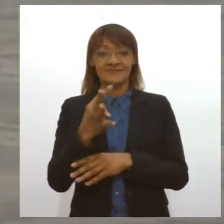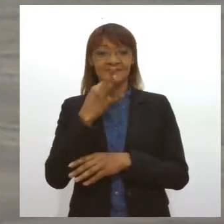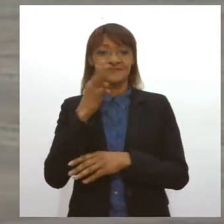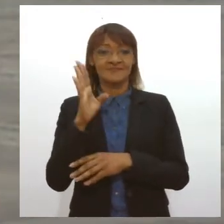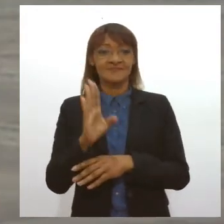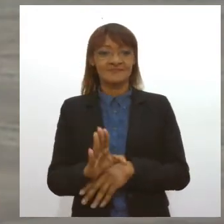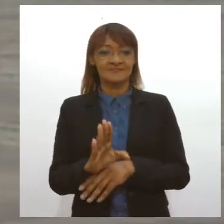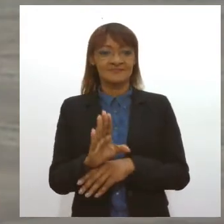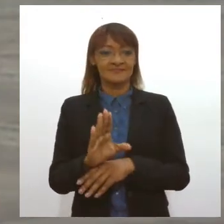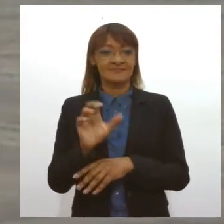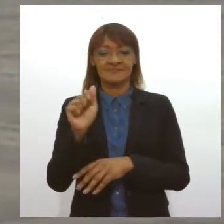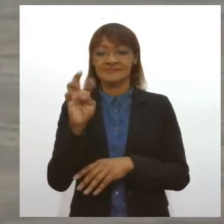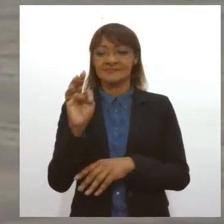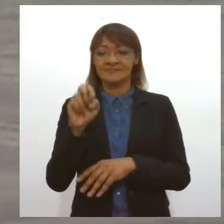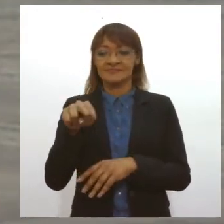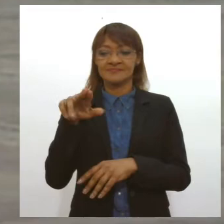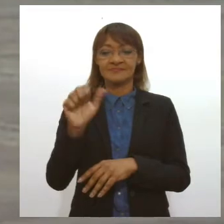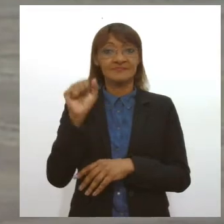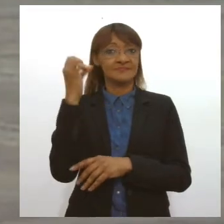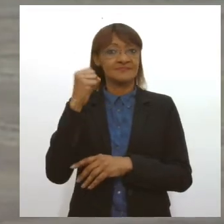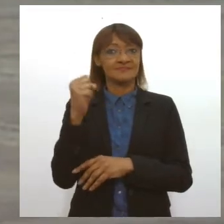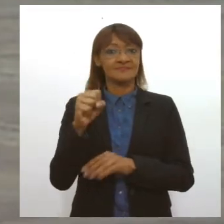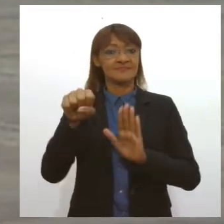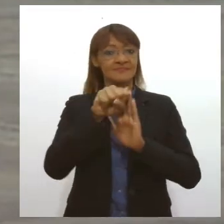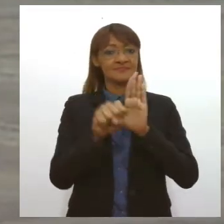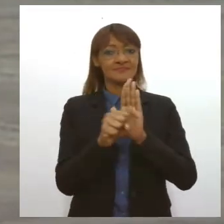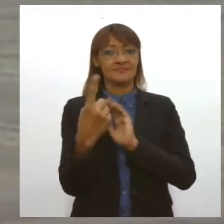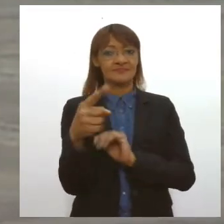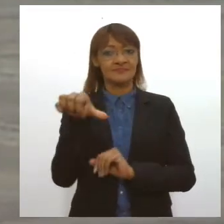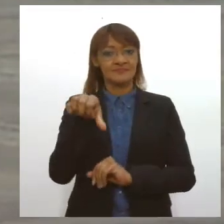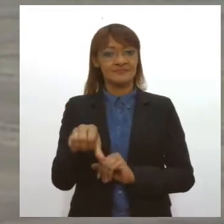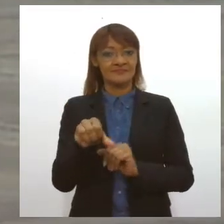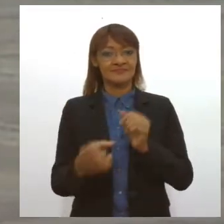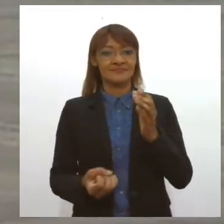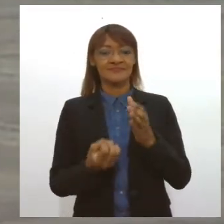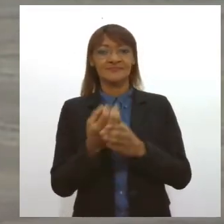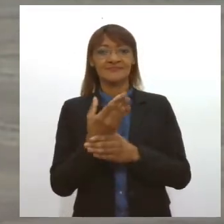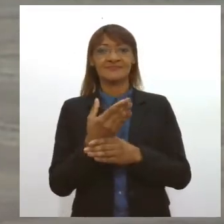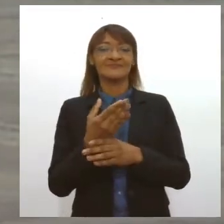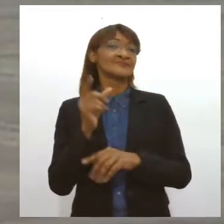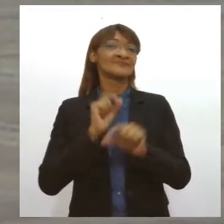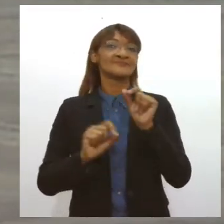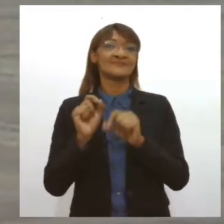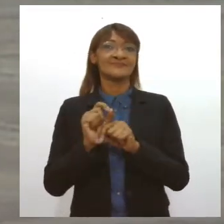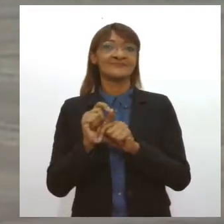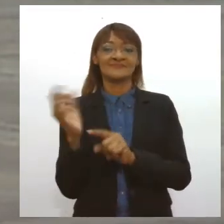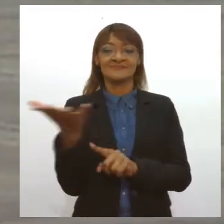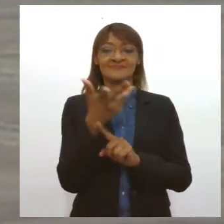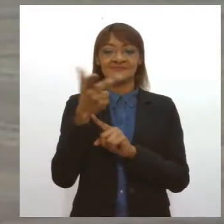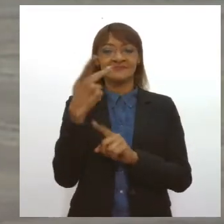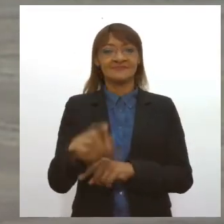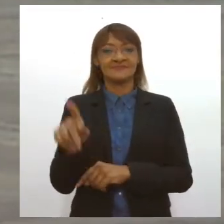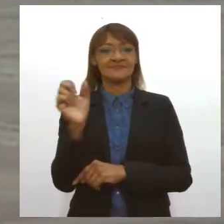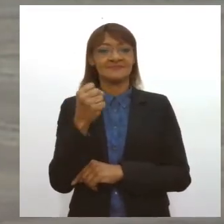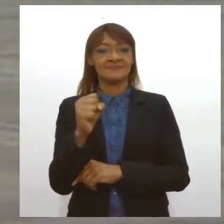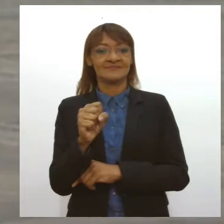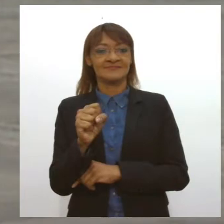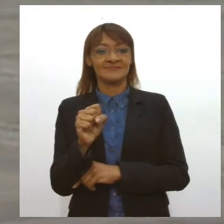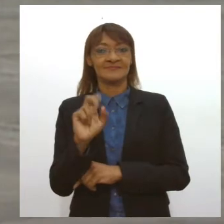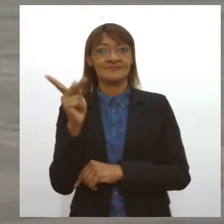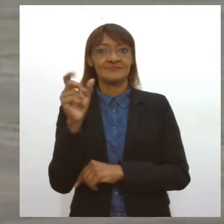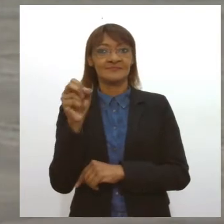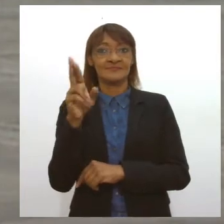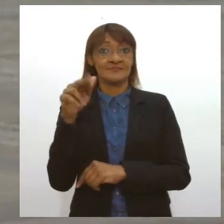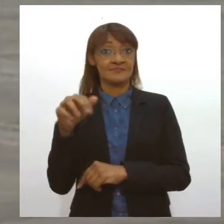Atenas Sergipana. E é lá, no século XIX, que nasce um dos maiores nomes da arte de Sergipe, Horácio Oria, em